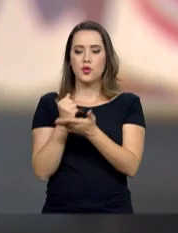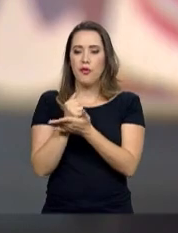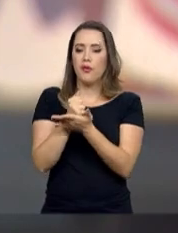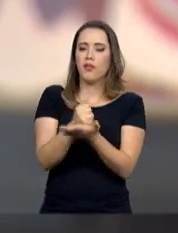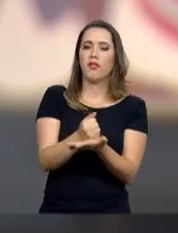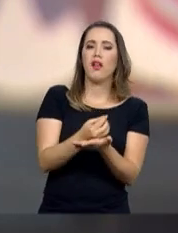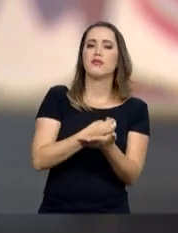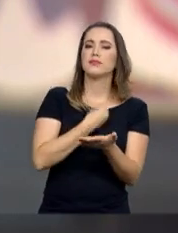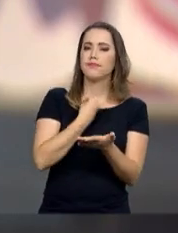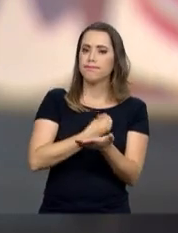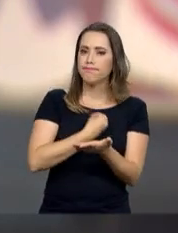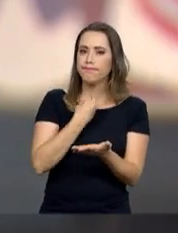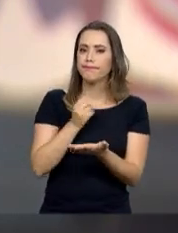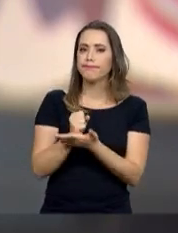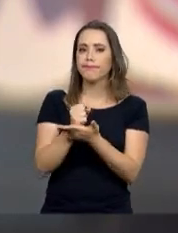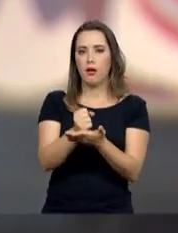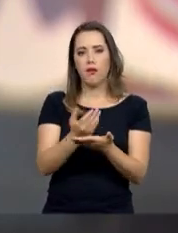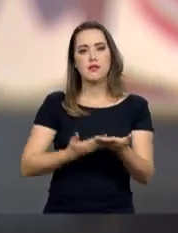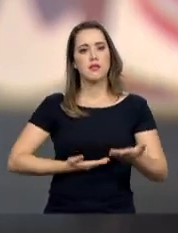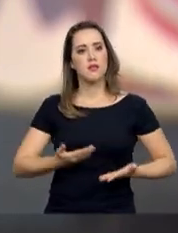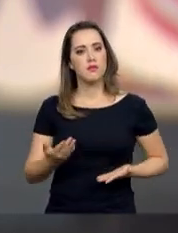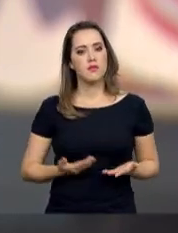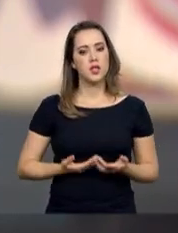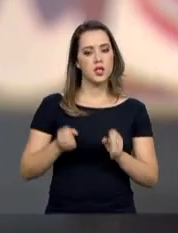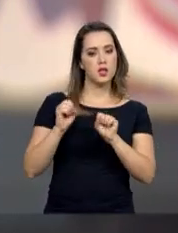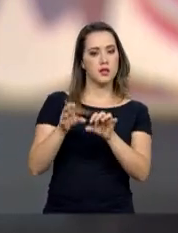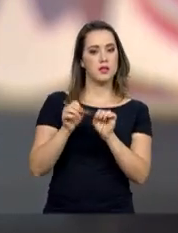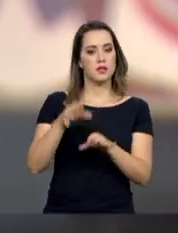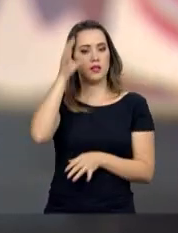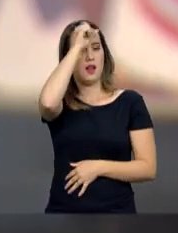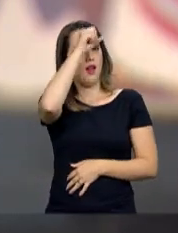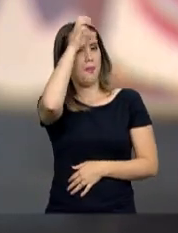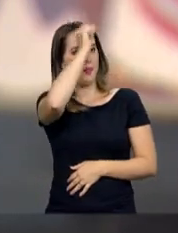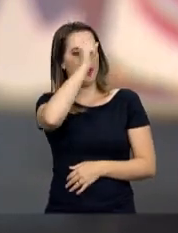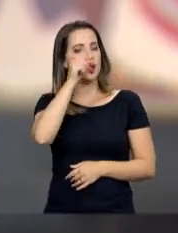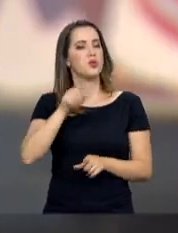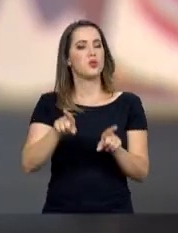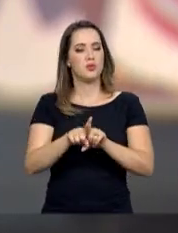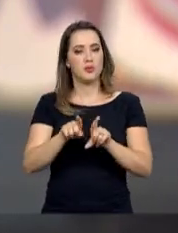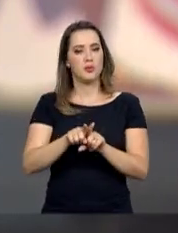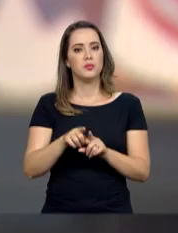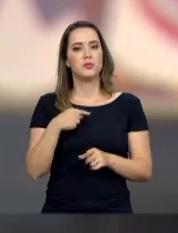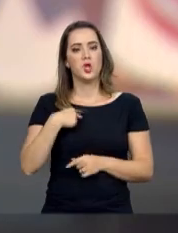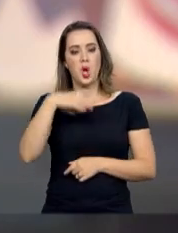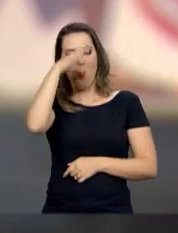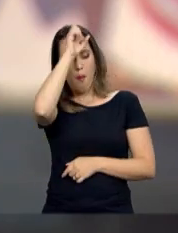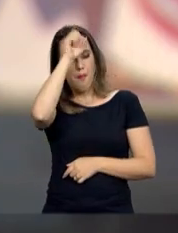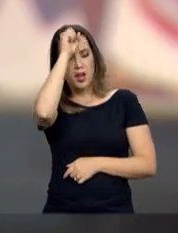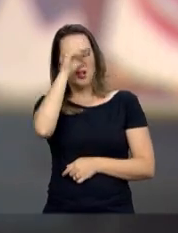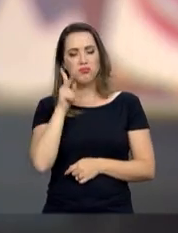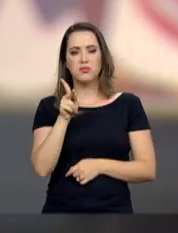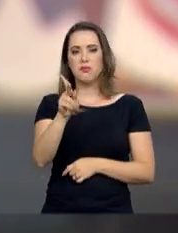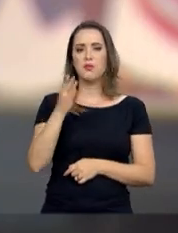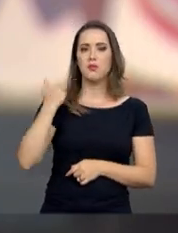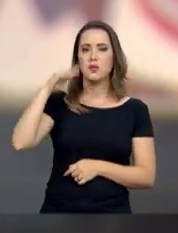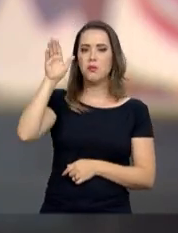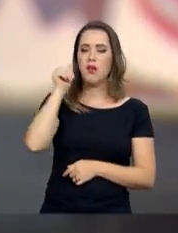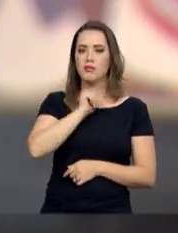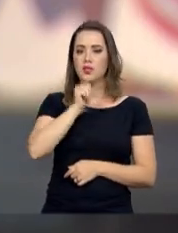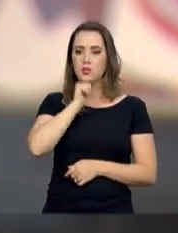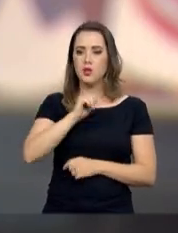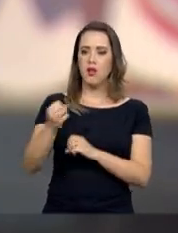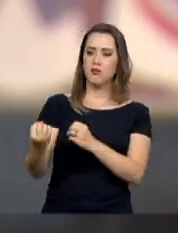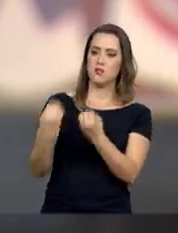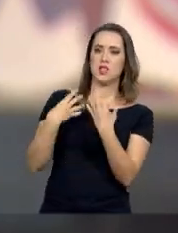do outro. Porque, assim, não só ensinar, mas a gente aprende muito, muito mesmo. Eu aprendo cada dia com elas, assim,